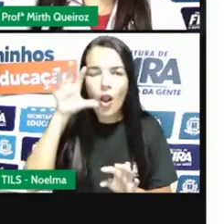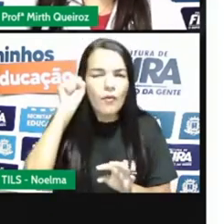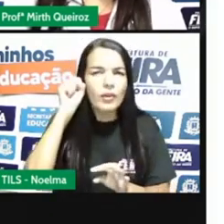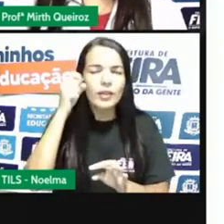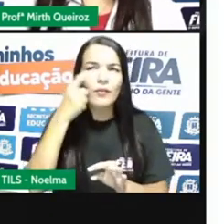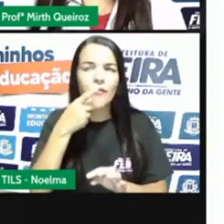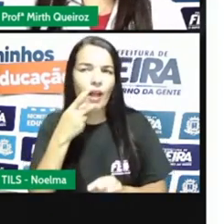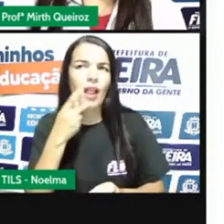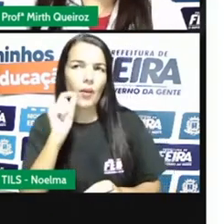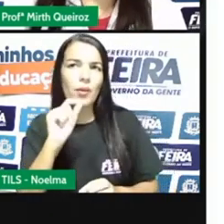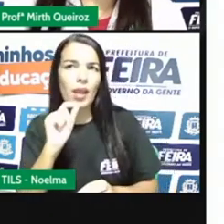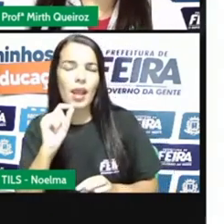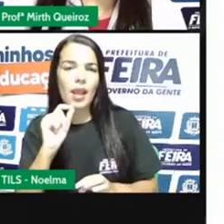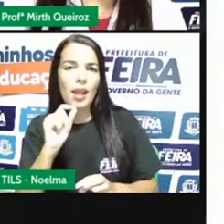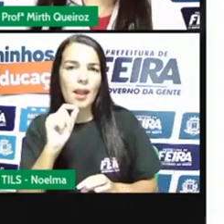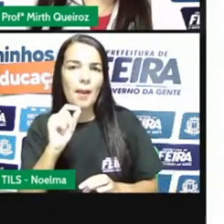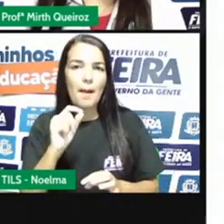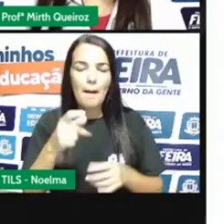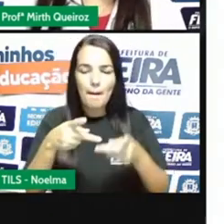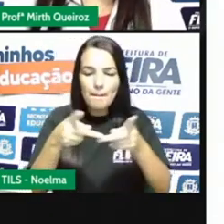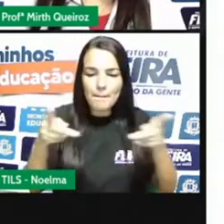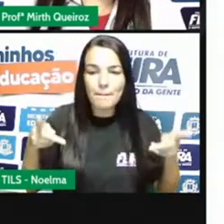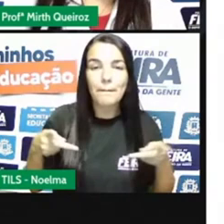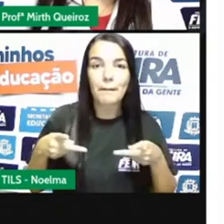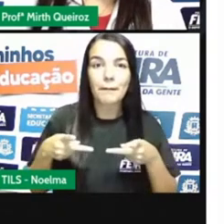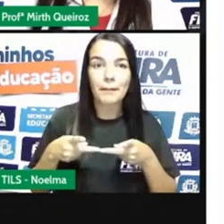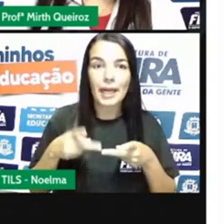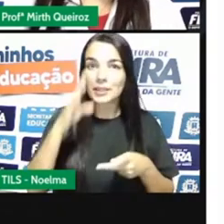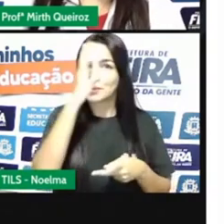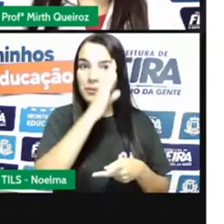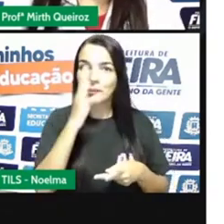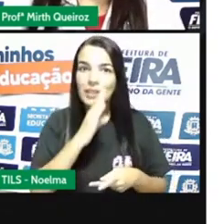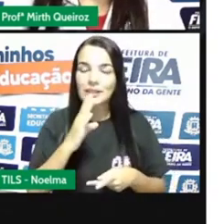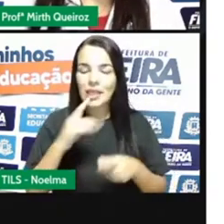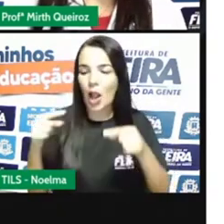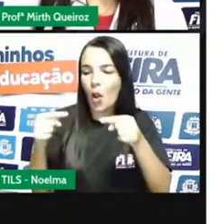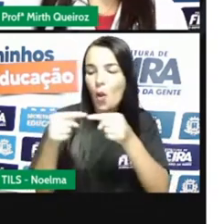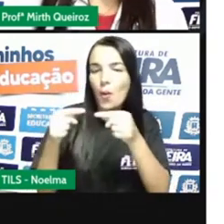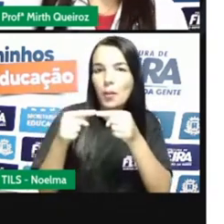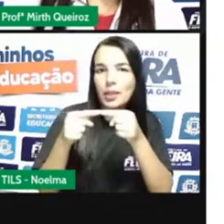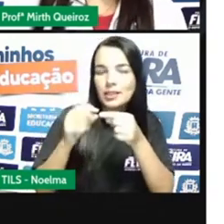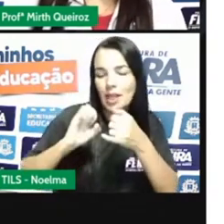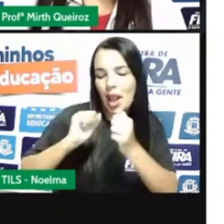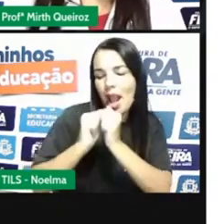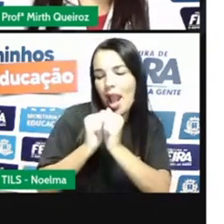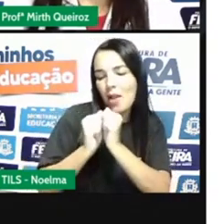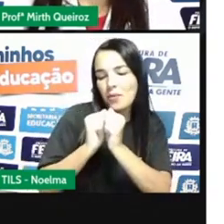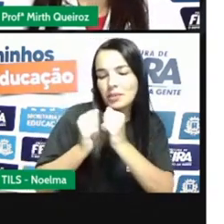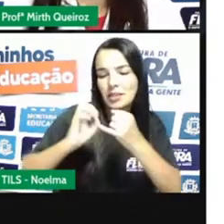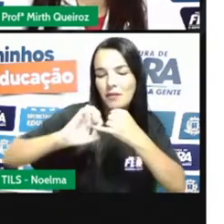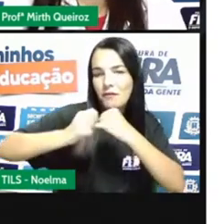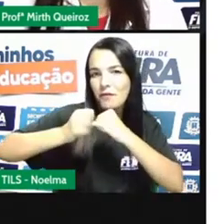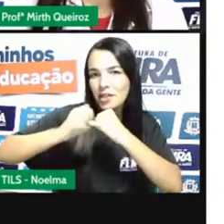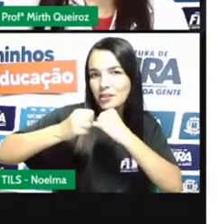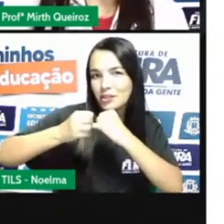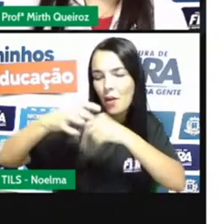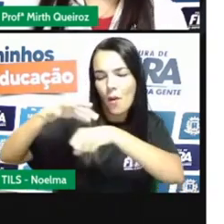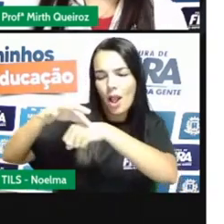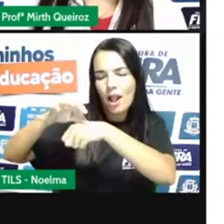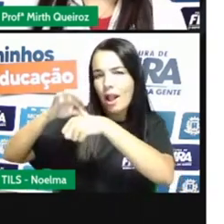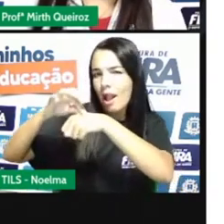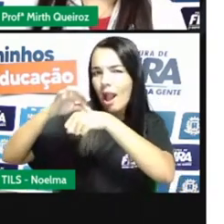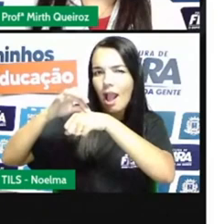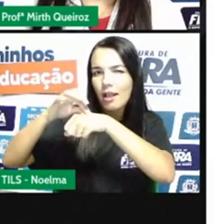Isso é mesmo verdade. A culminação, arroz, feijão, um tipo de carne,